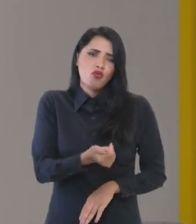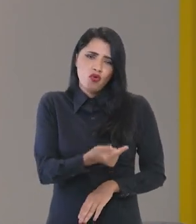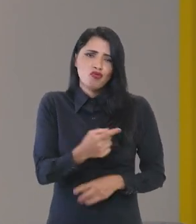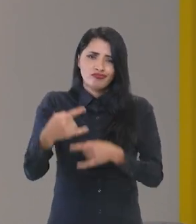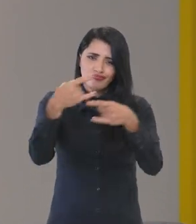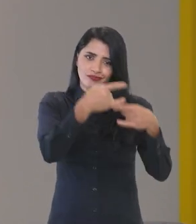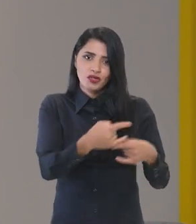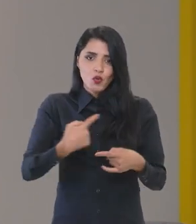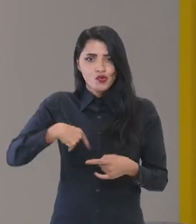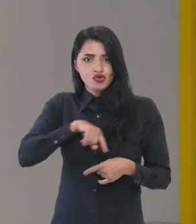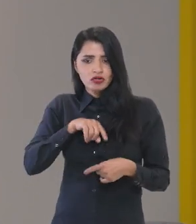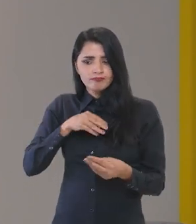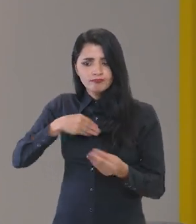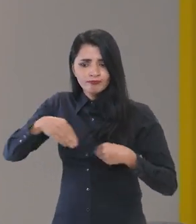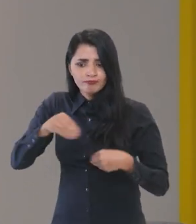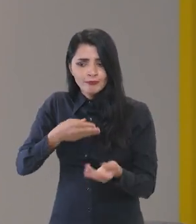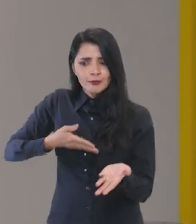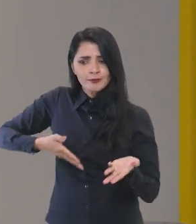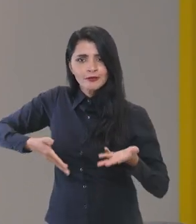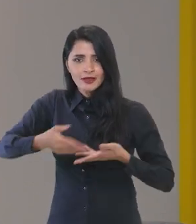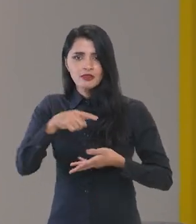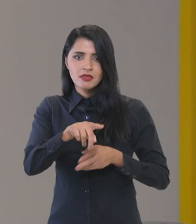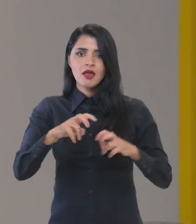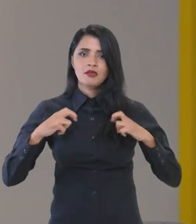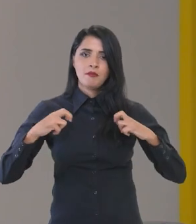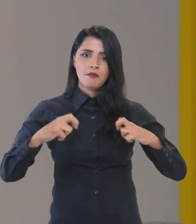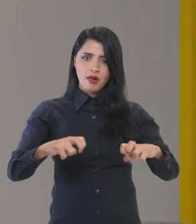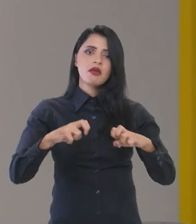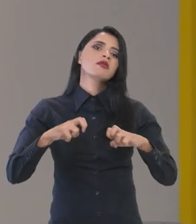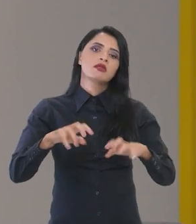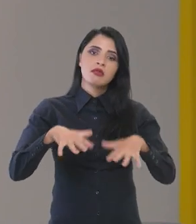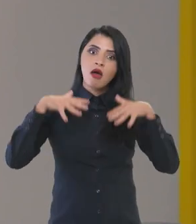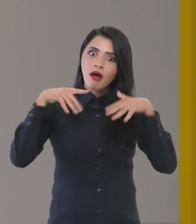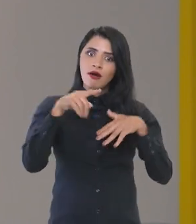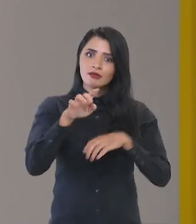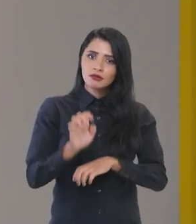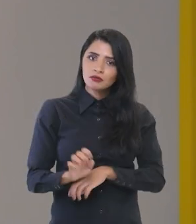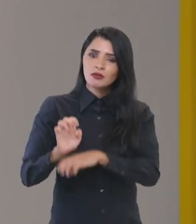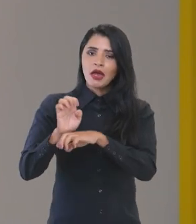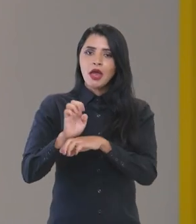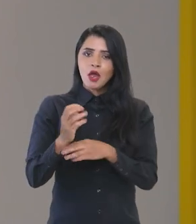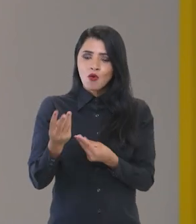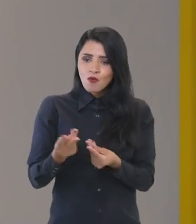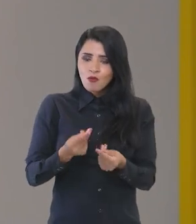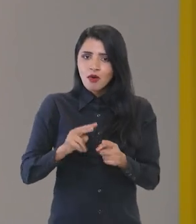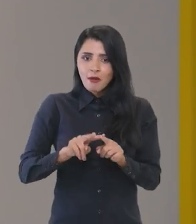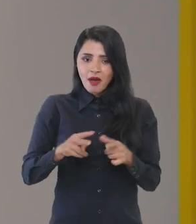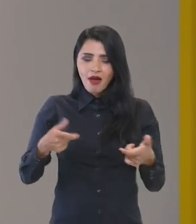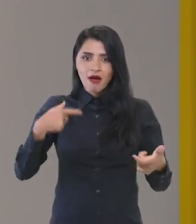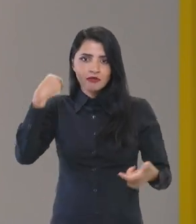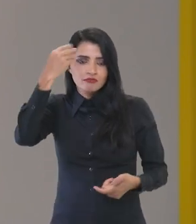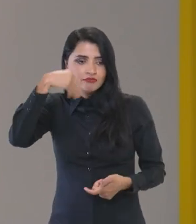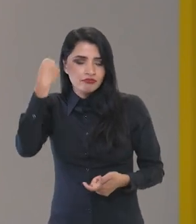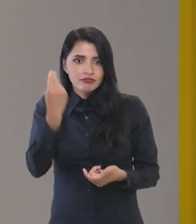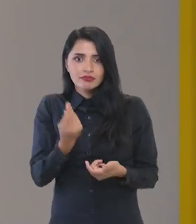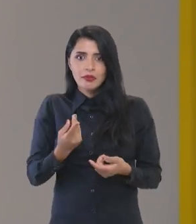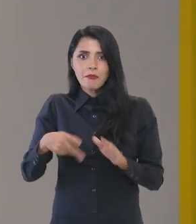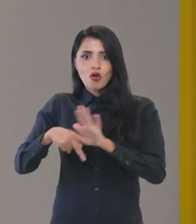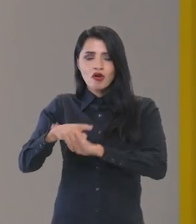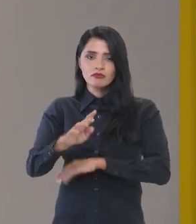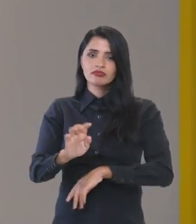nós estamos nos articulando através dessas plenárias estaduais com uma multiplicidade de experiências